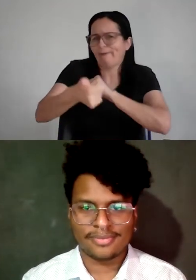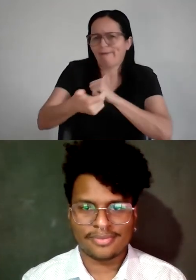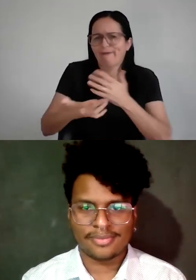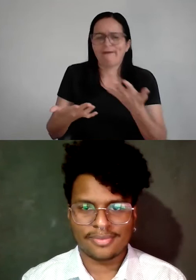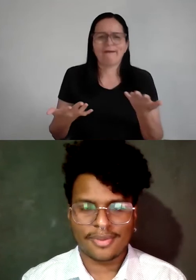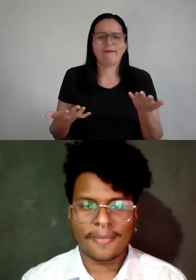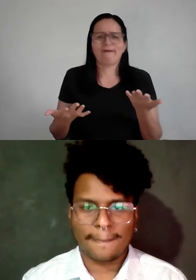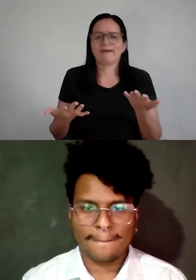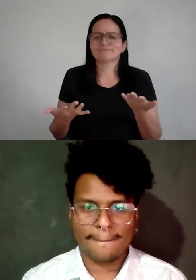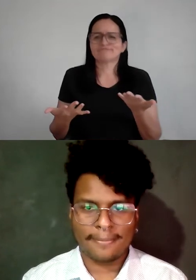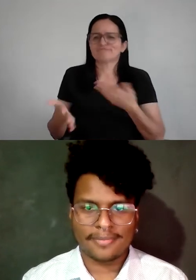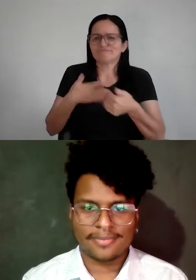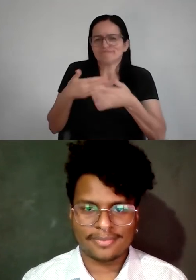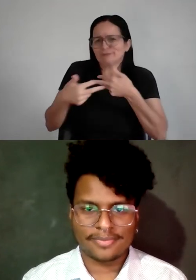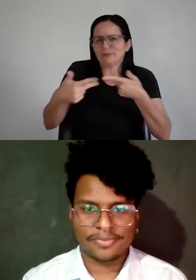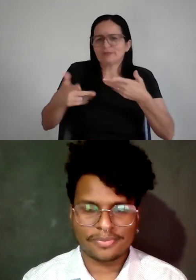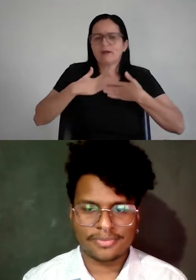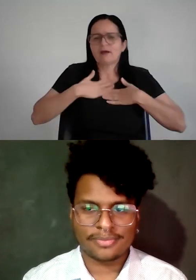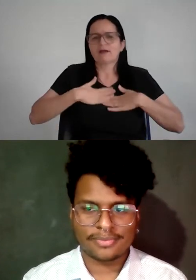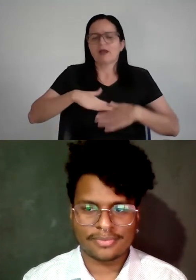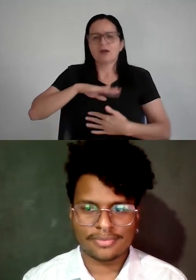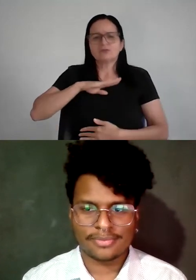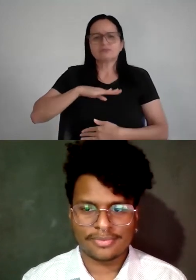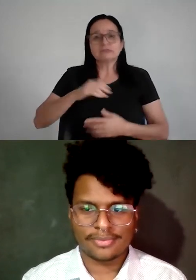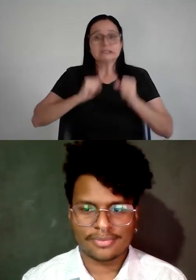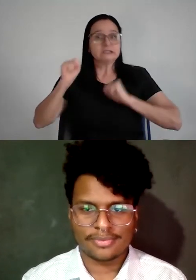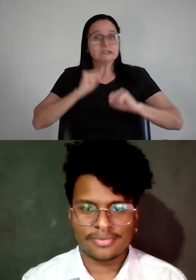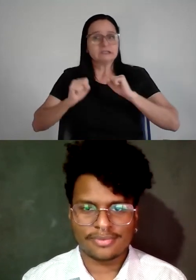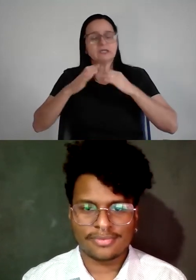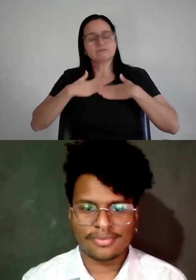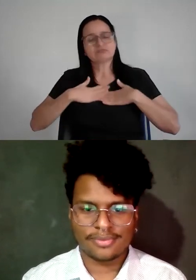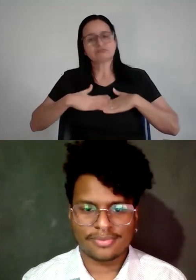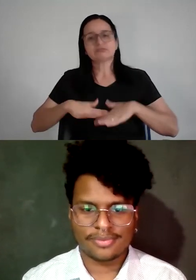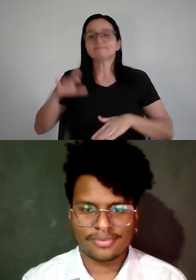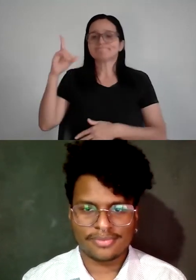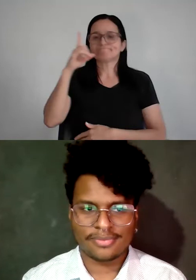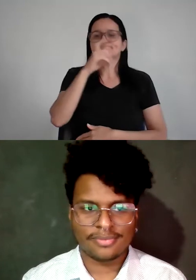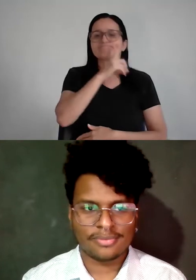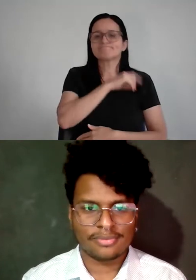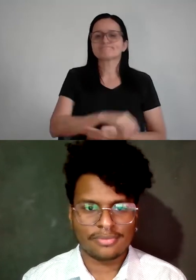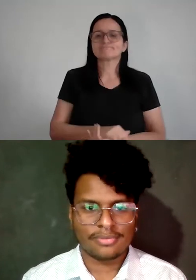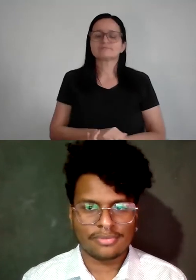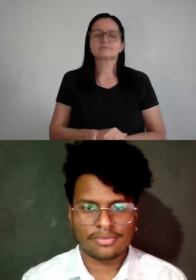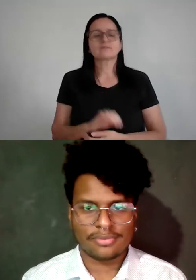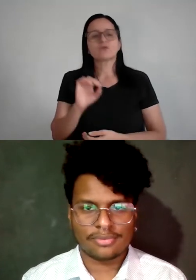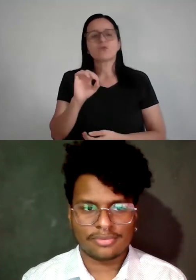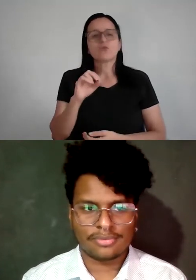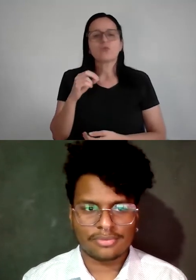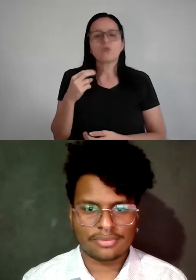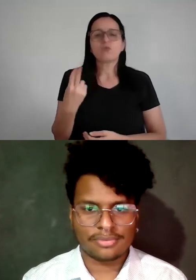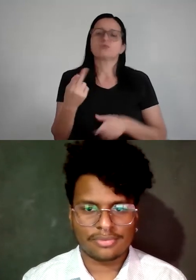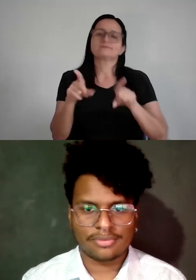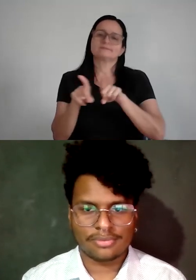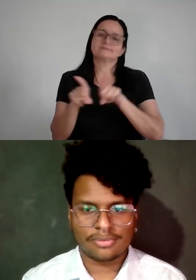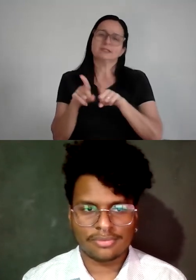quilômetros por dia, para ver se baixa a ansiedade, porque eu não sei o fazer, tá difícil. Ou então, porra, tá me diante de um desafio muito grande,